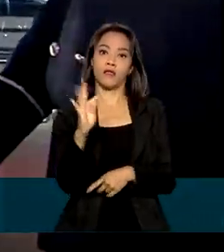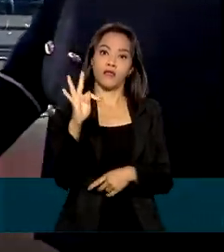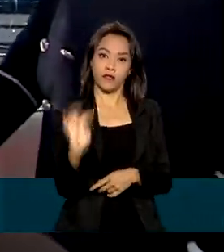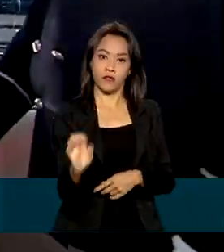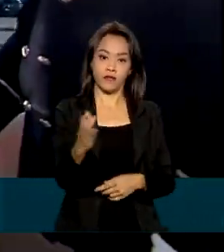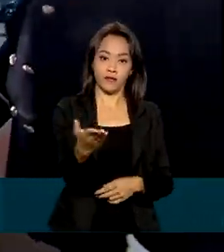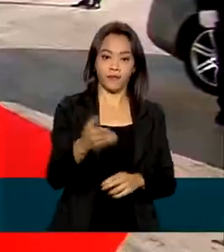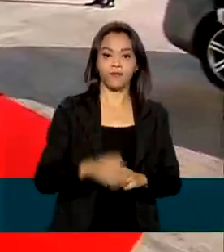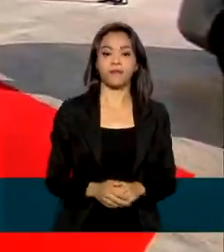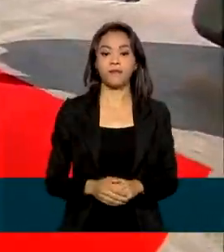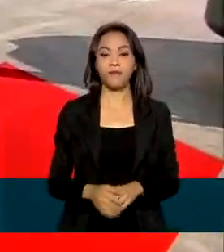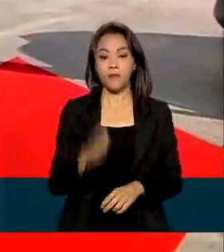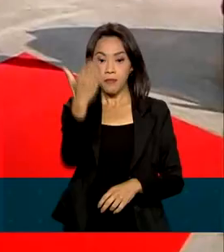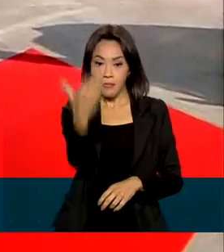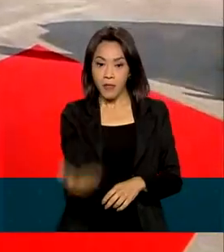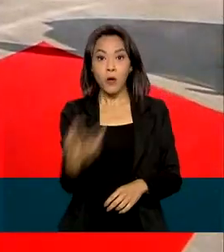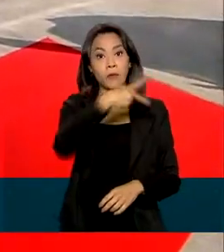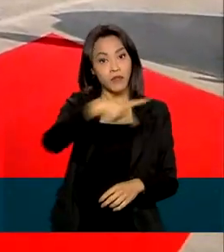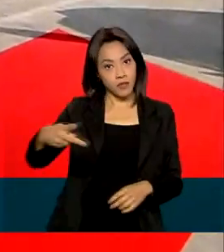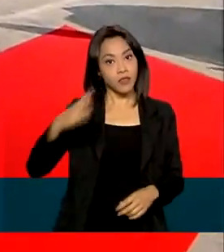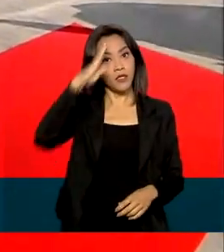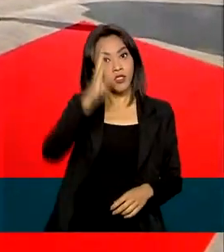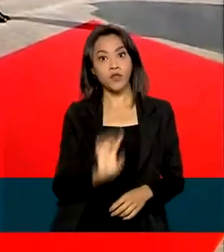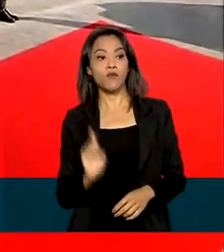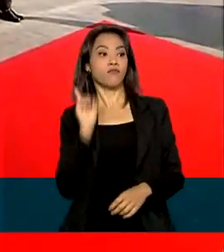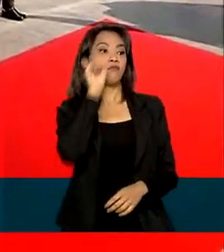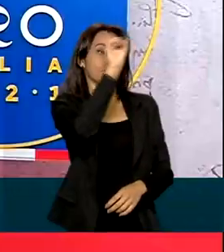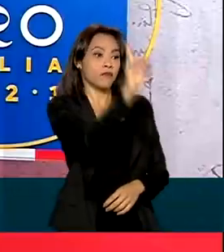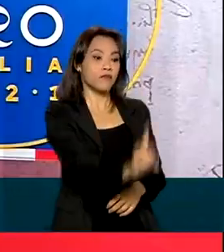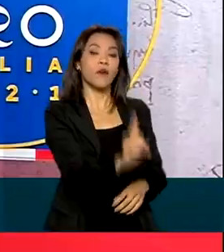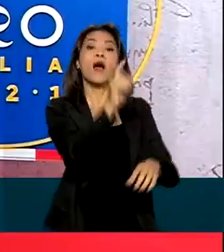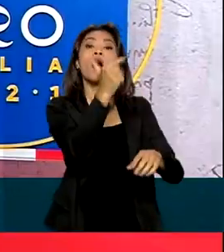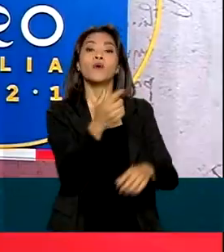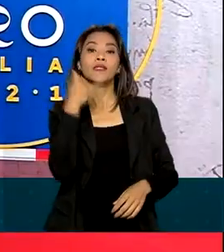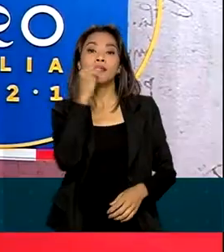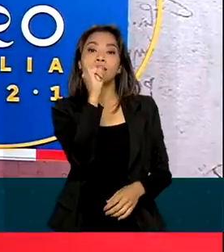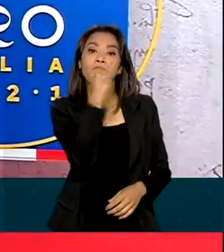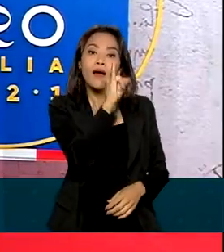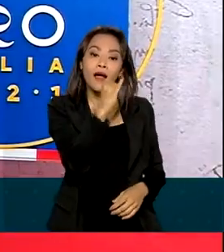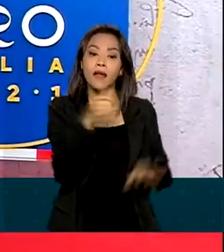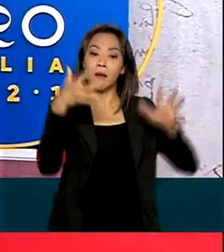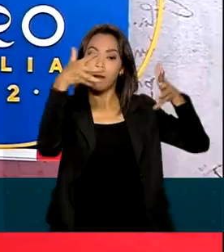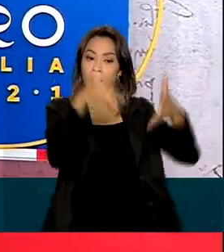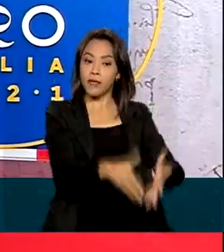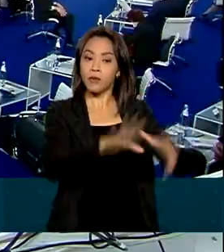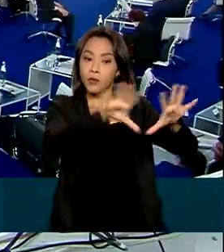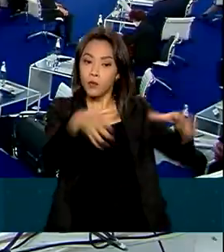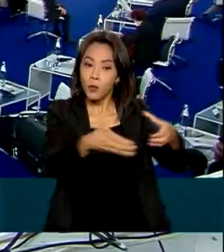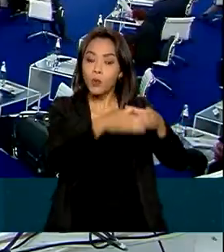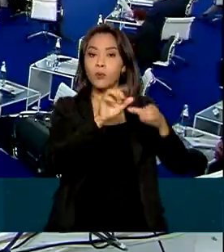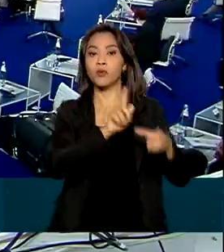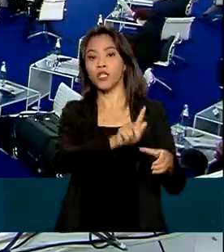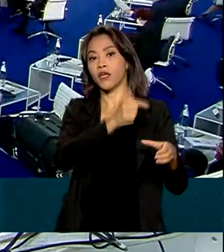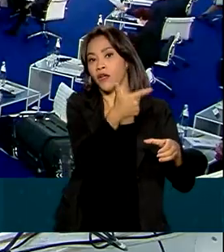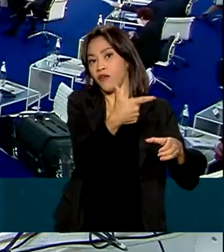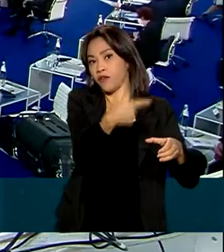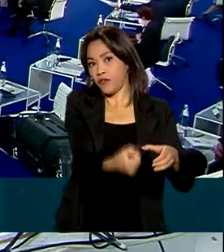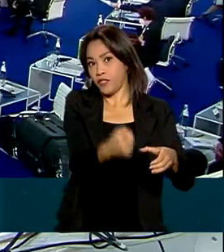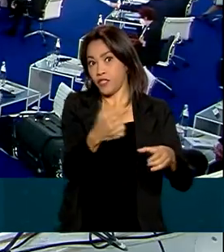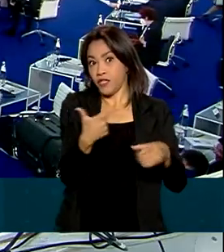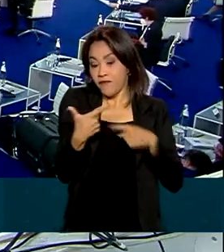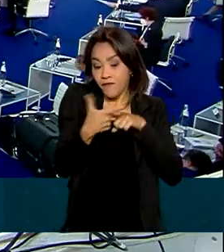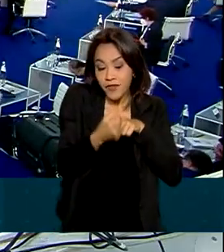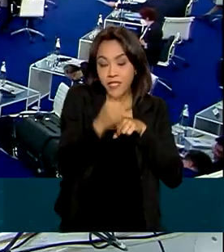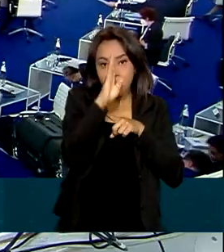O presidente brasileiro também esteve em Roma, na Itália, onde participou da cúpula do G20, formada pelas 20